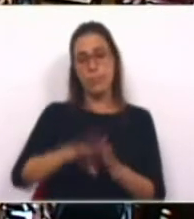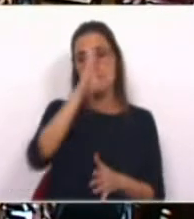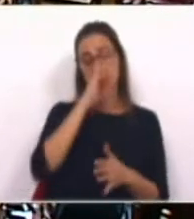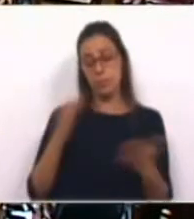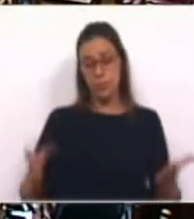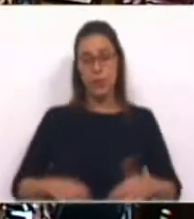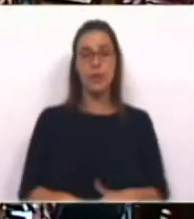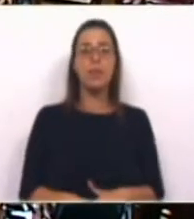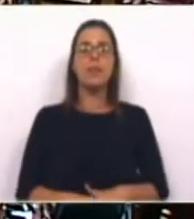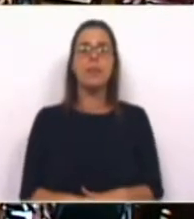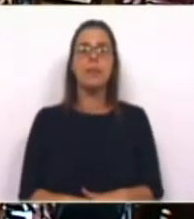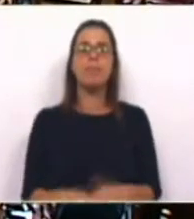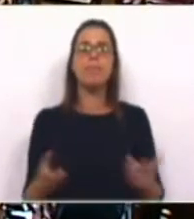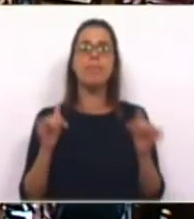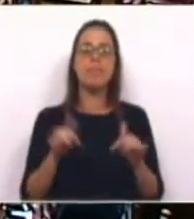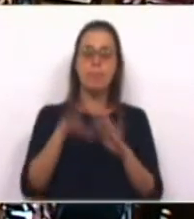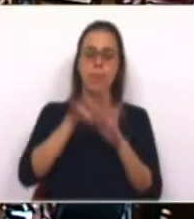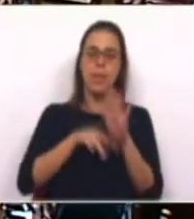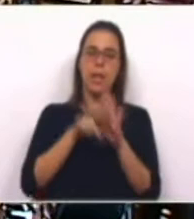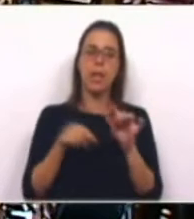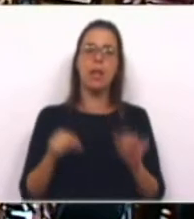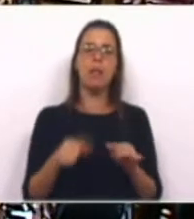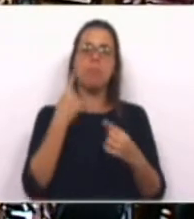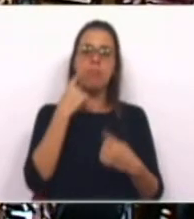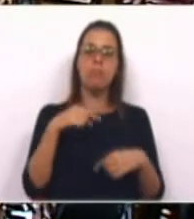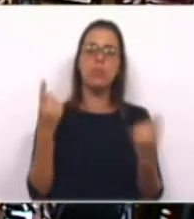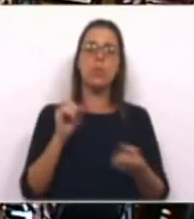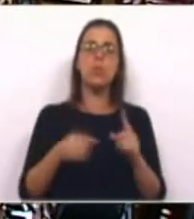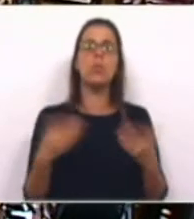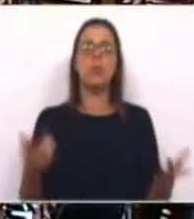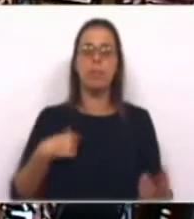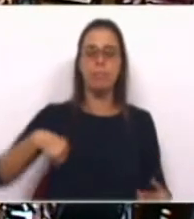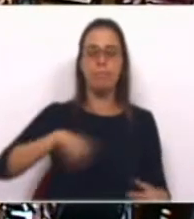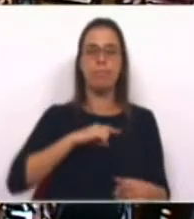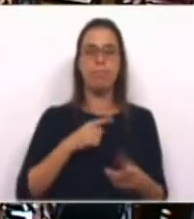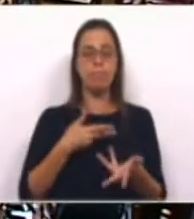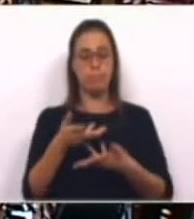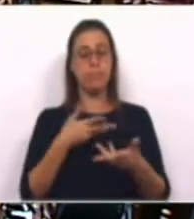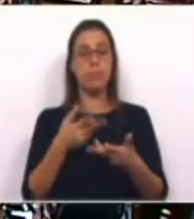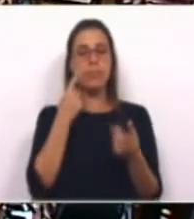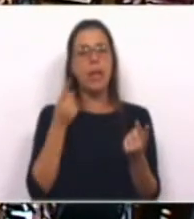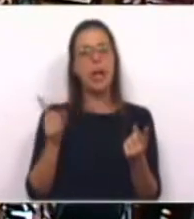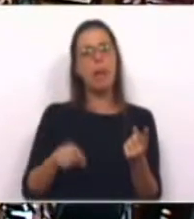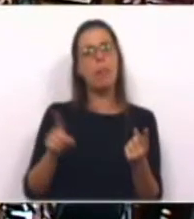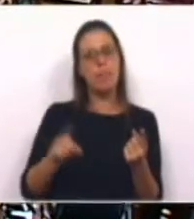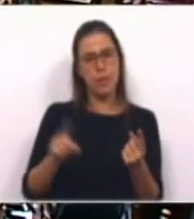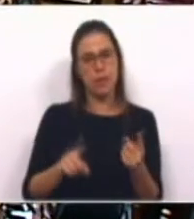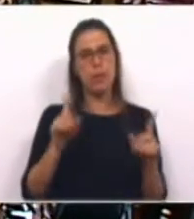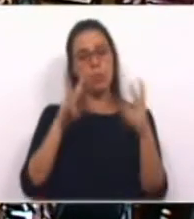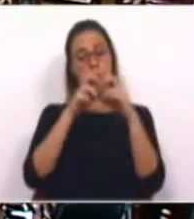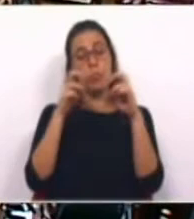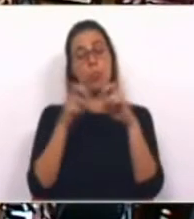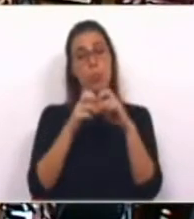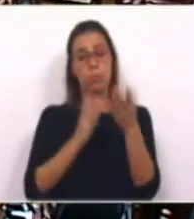de Estado, este relatório mostra-nos que estamos a lidar com a repetição de